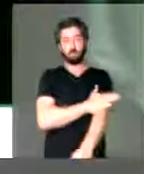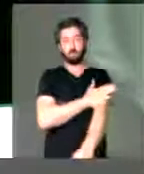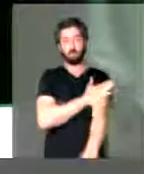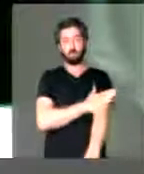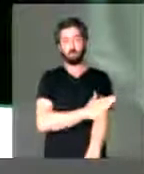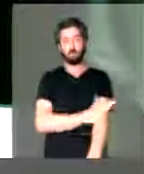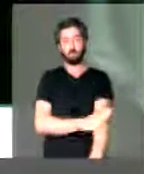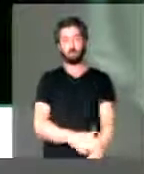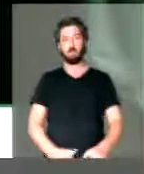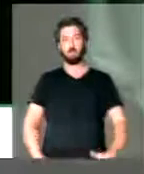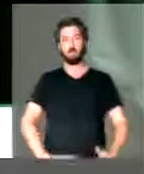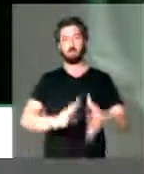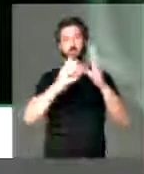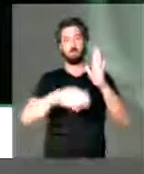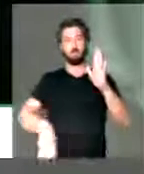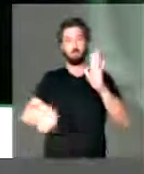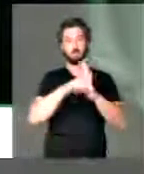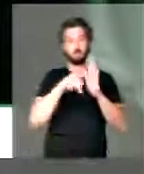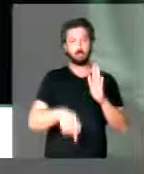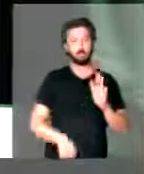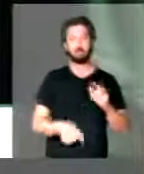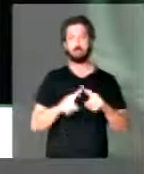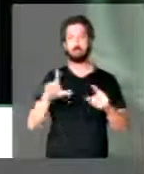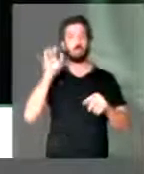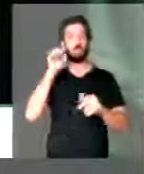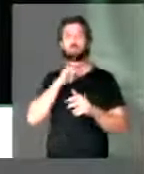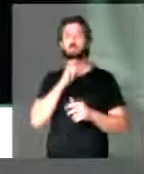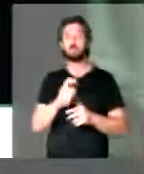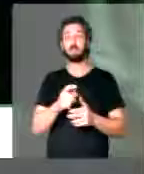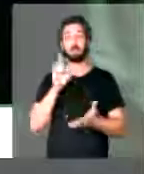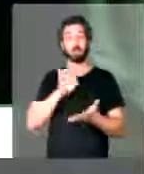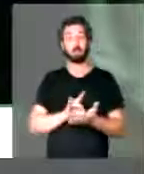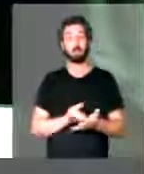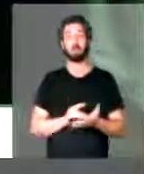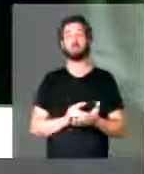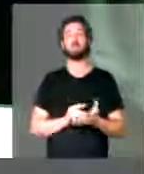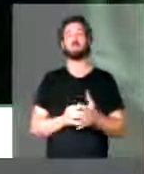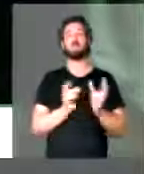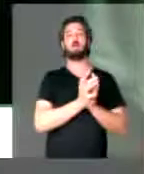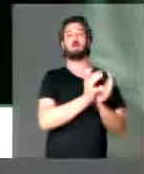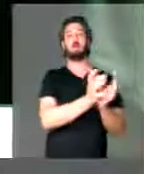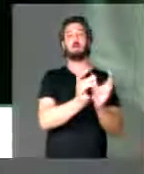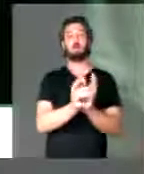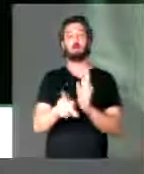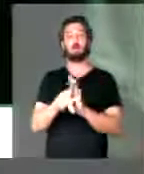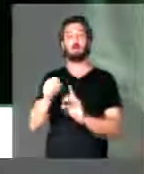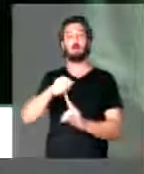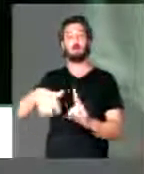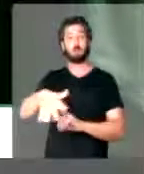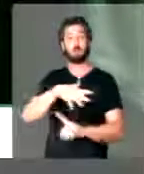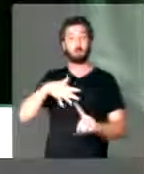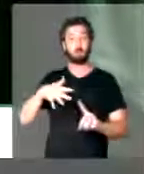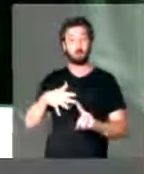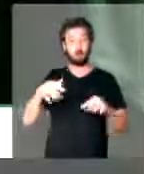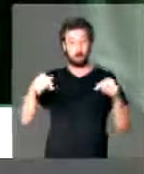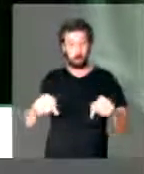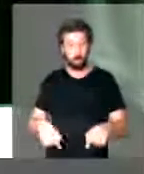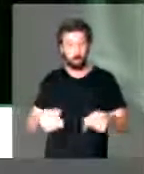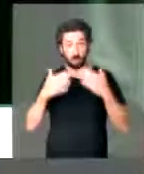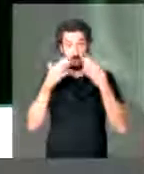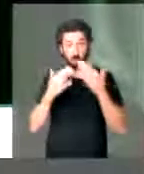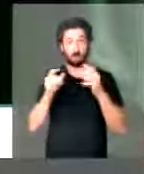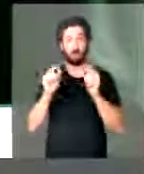reforma que veio para cá sem ouvir de verdade os setores da nossa sociedade. Aqui se